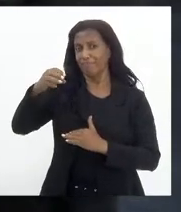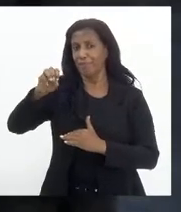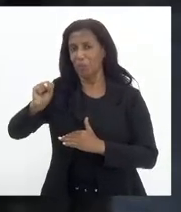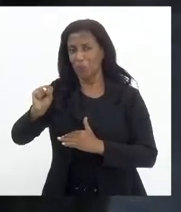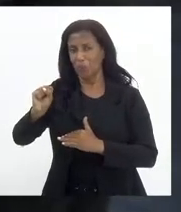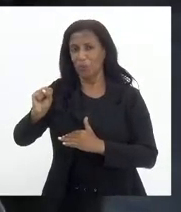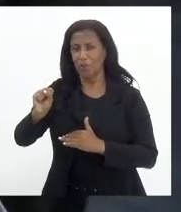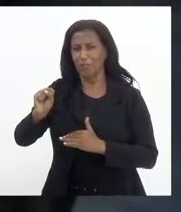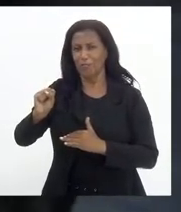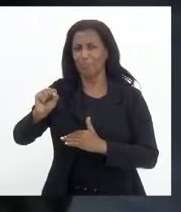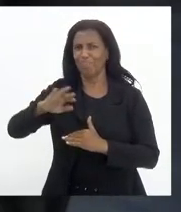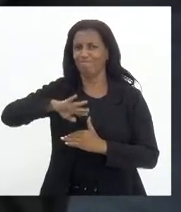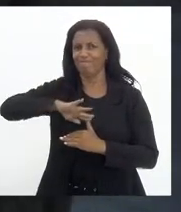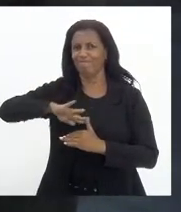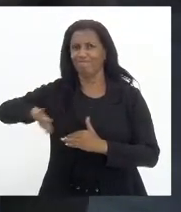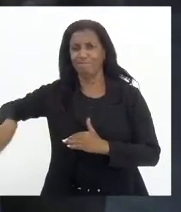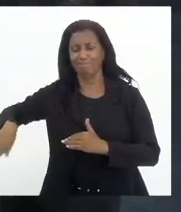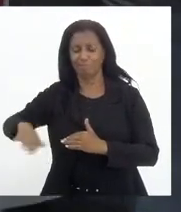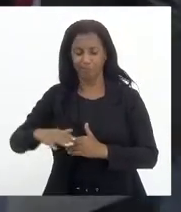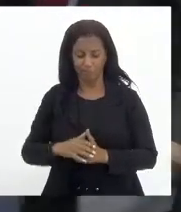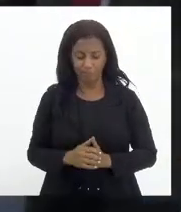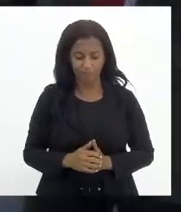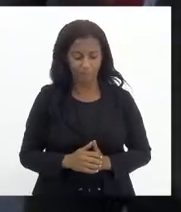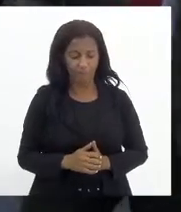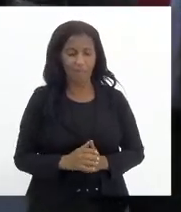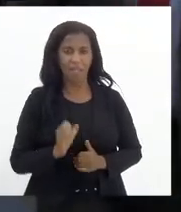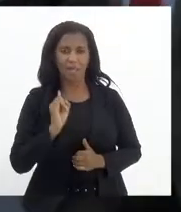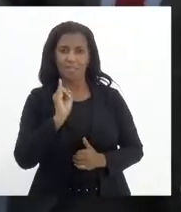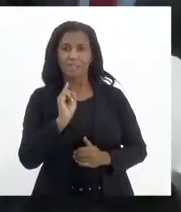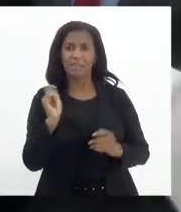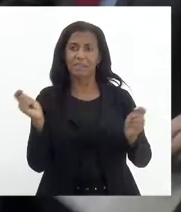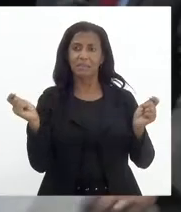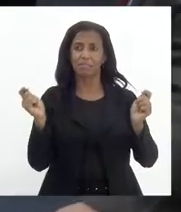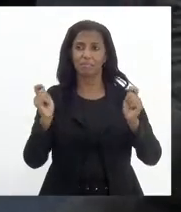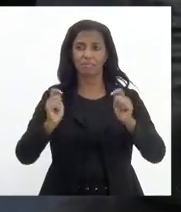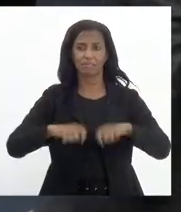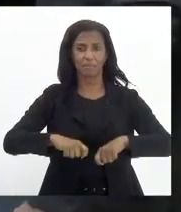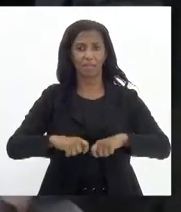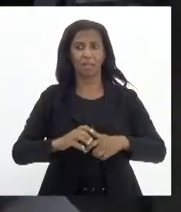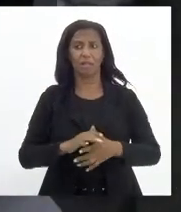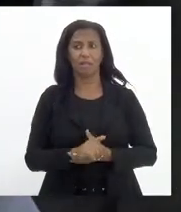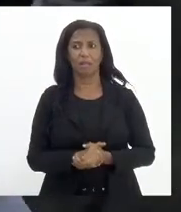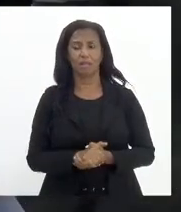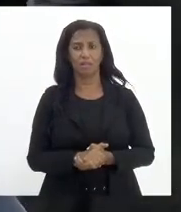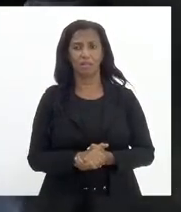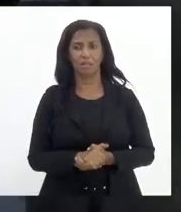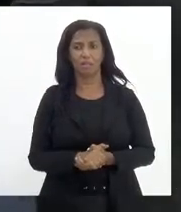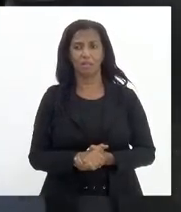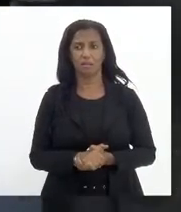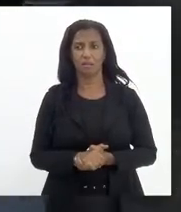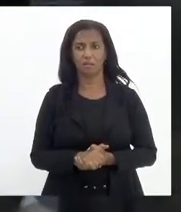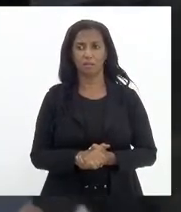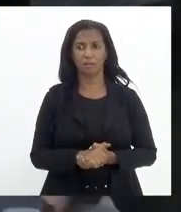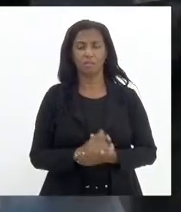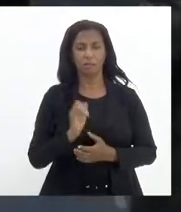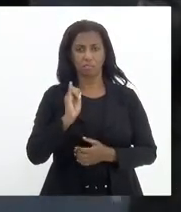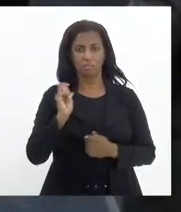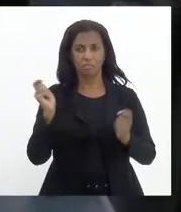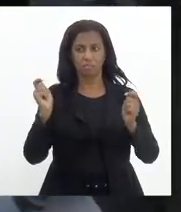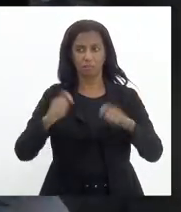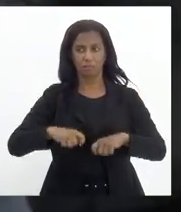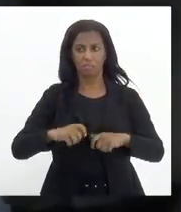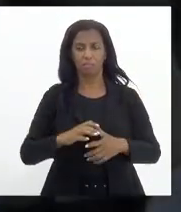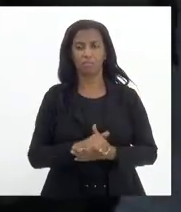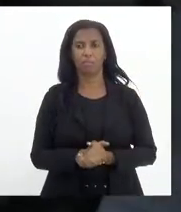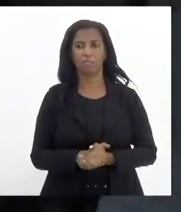ficar de fora. Olha, se era possível, se era possível, se era